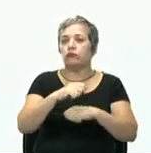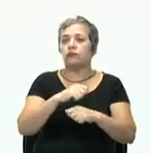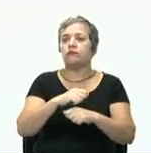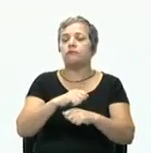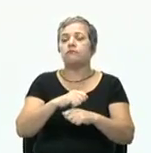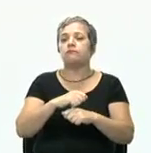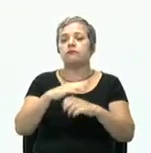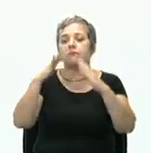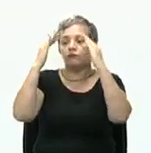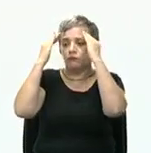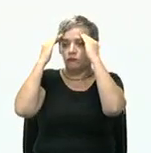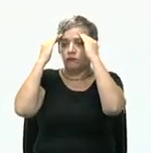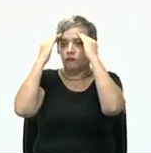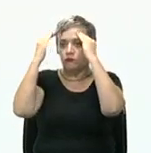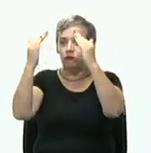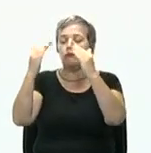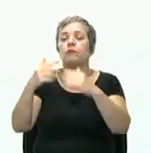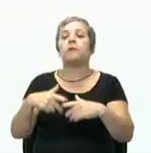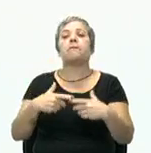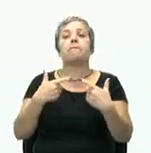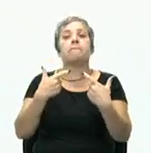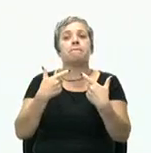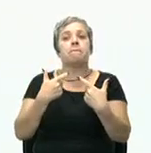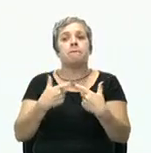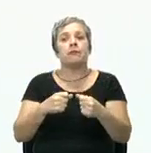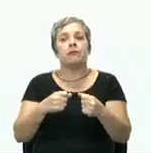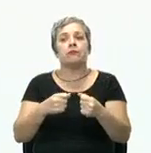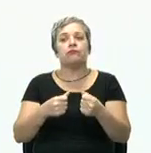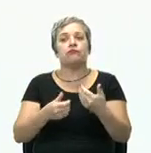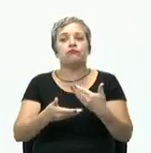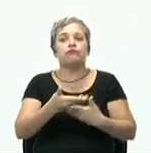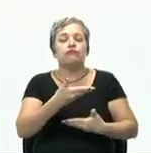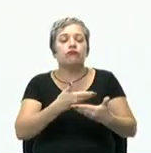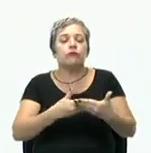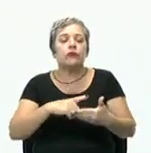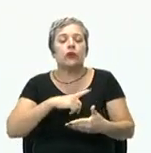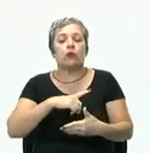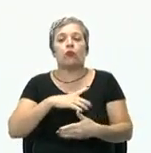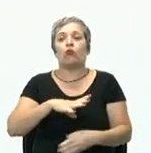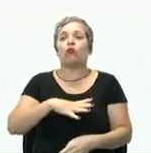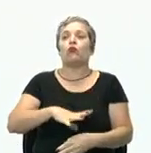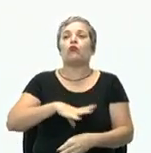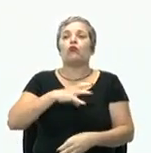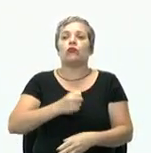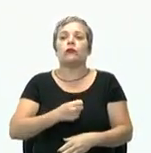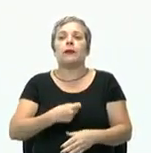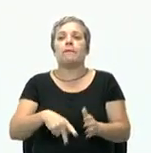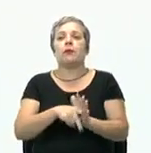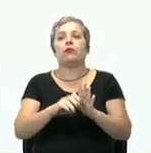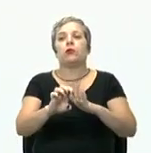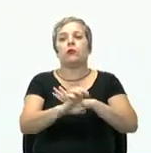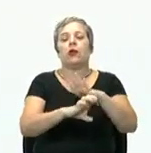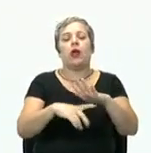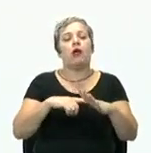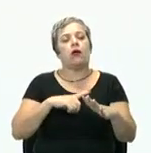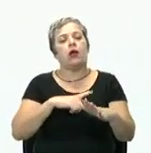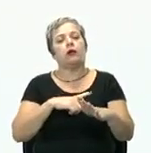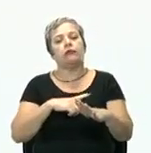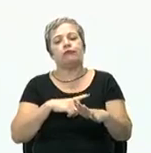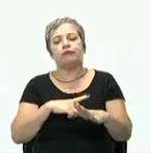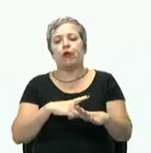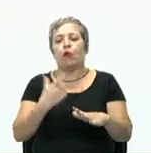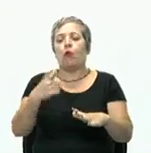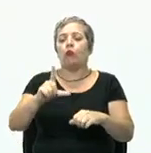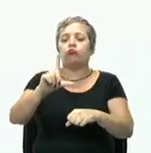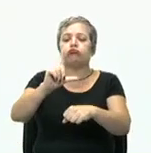É focalização para onde devem convergir todos os esforços da organização. Ah, eu quero abrir uma filial,